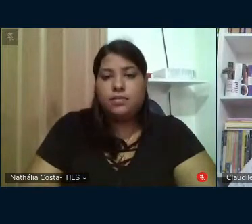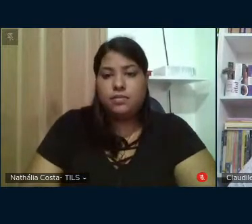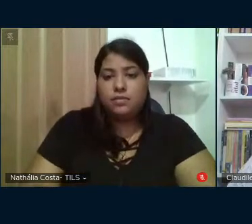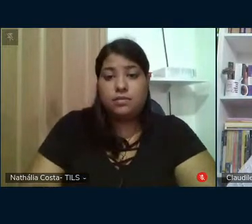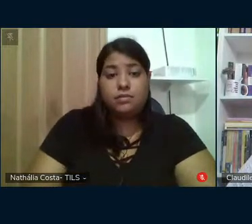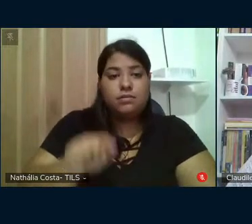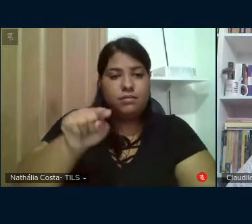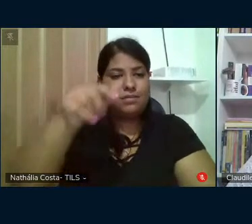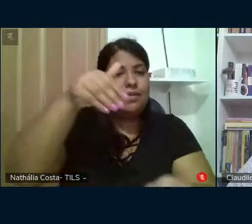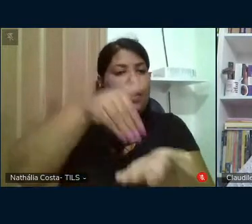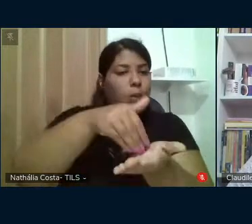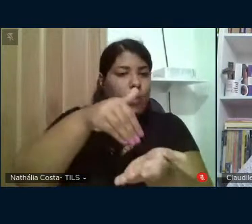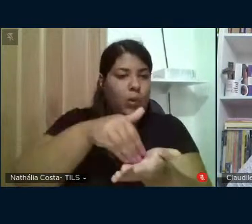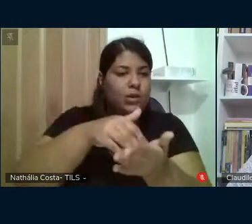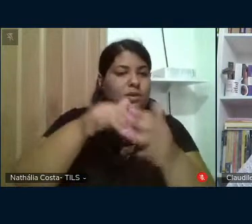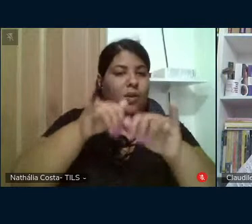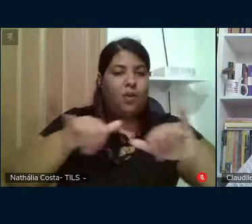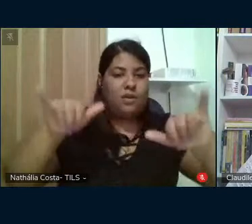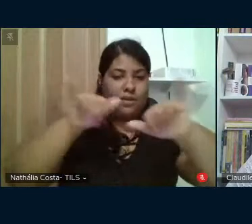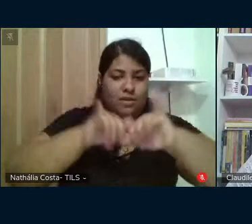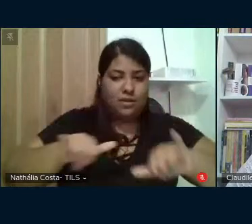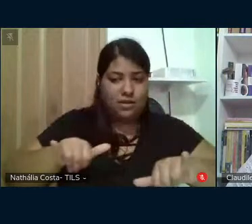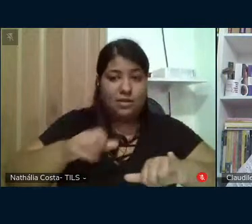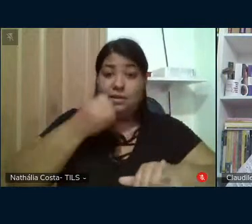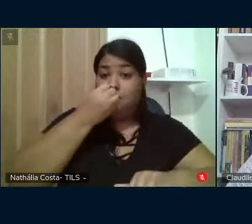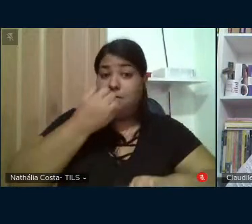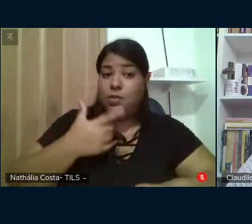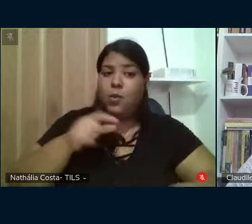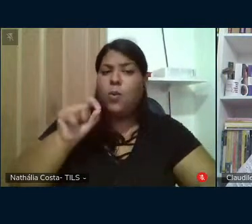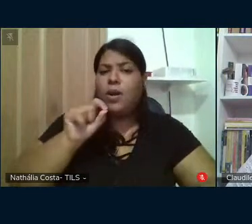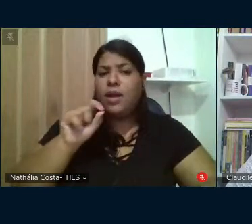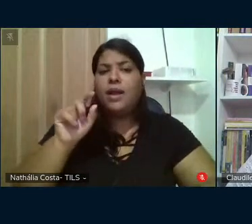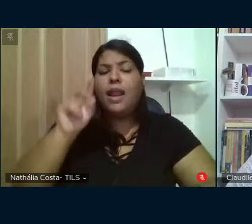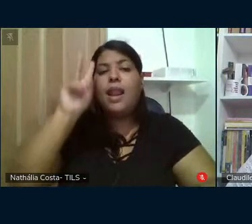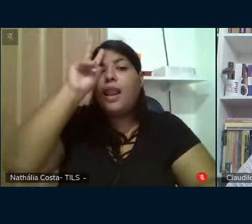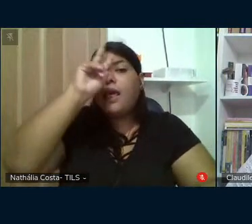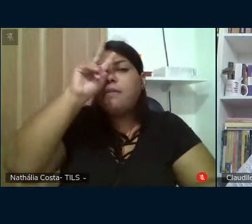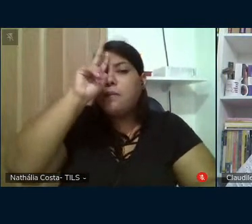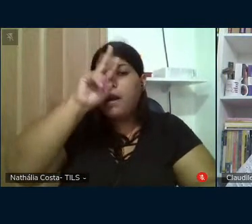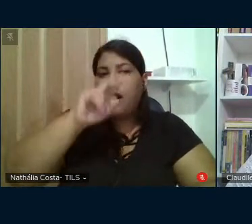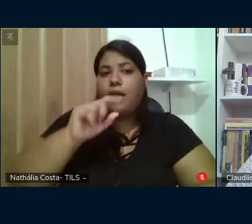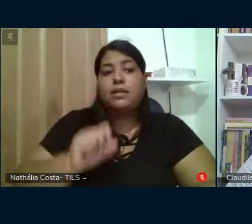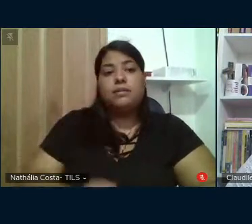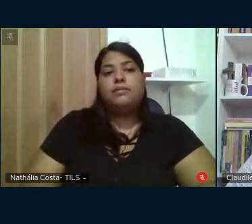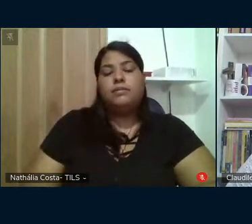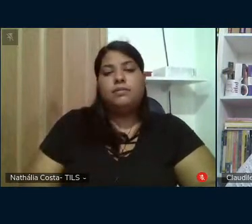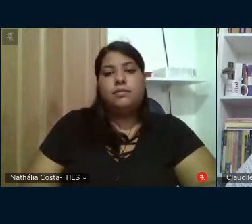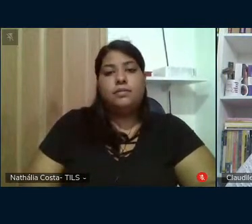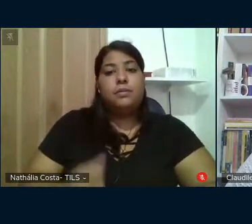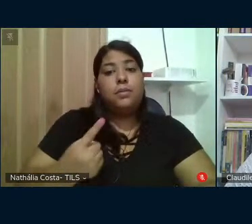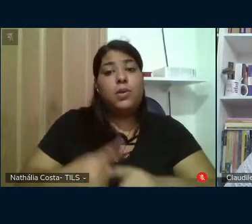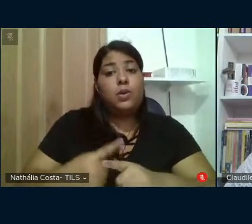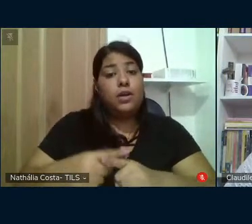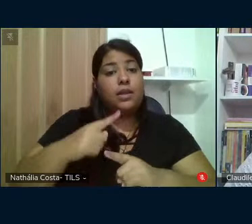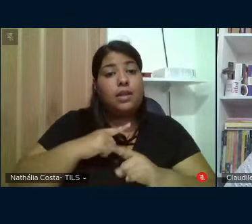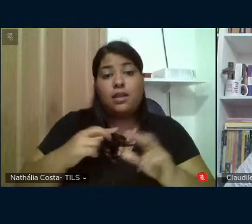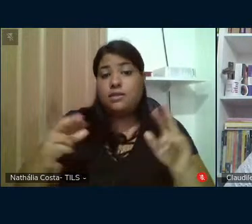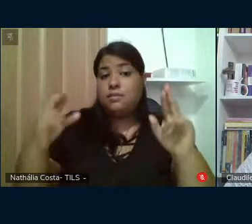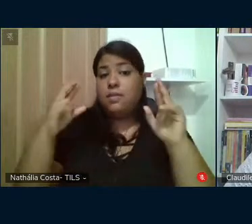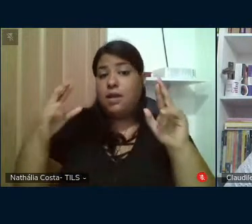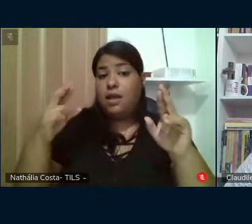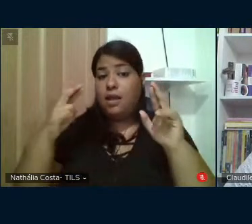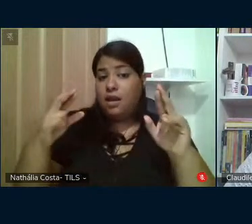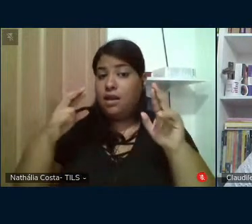Esse último trecho da notícia merece ser particularmente relembrado, uma vez que suscita esperança por um